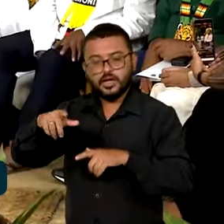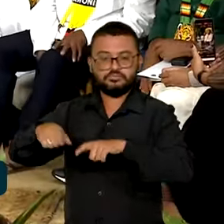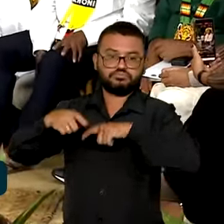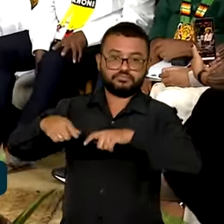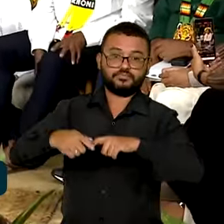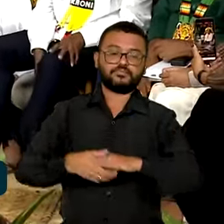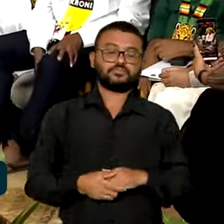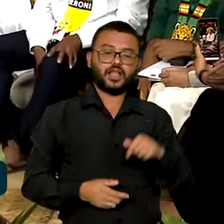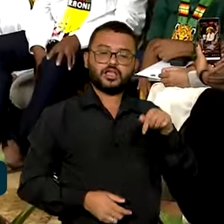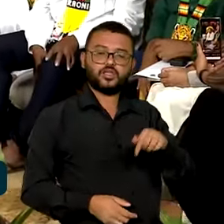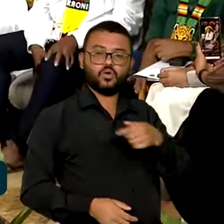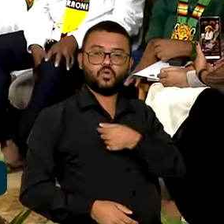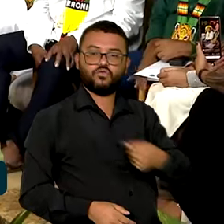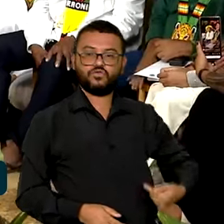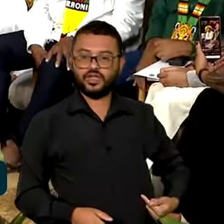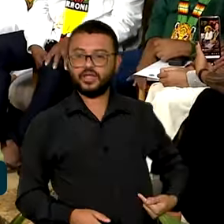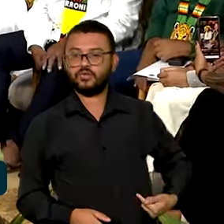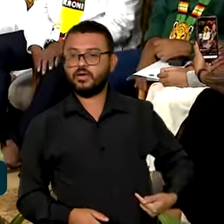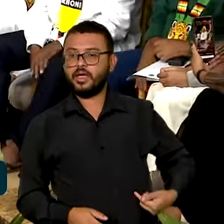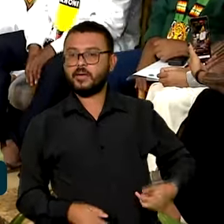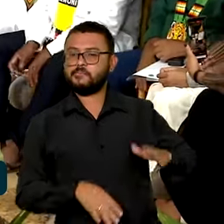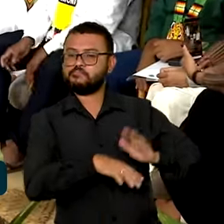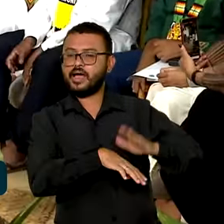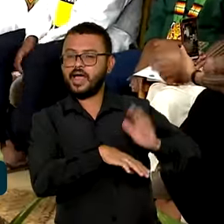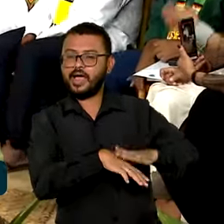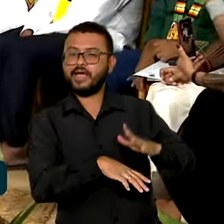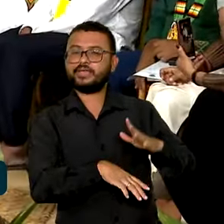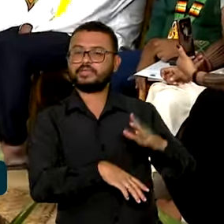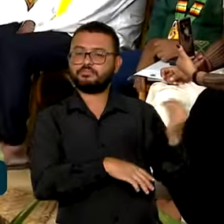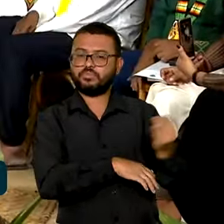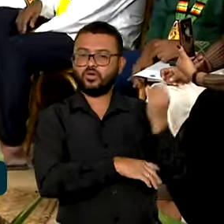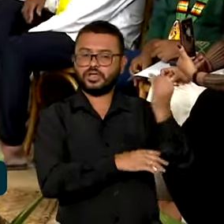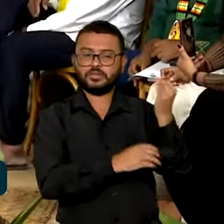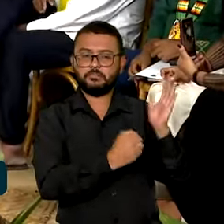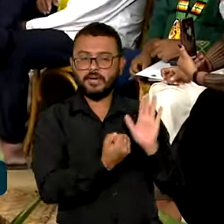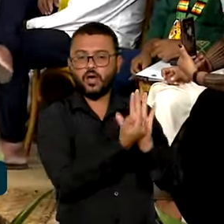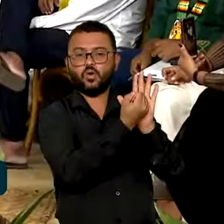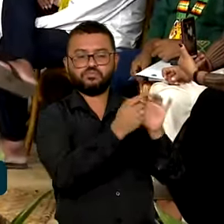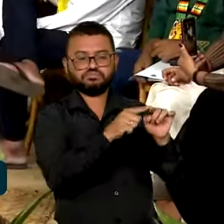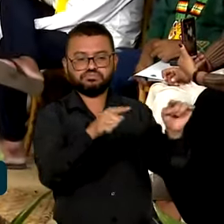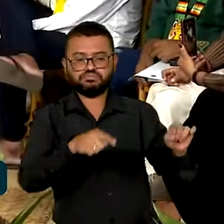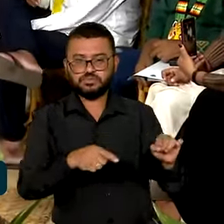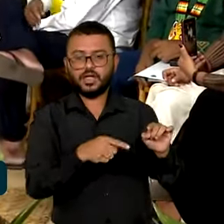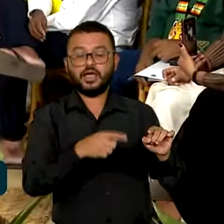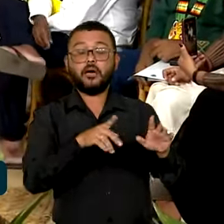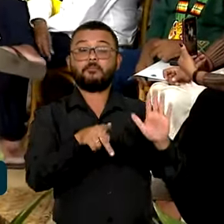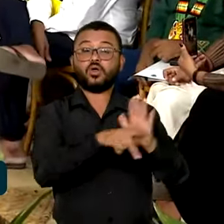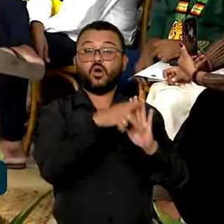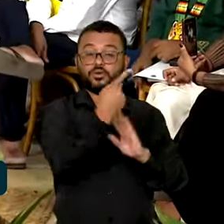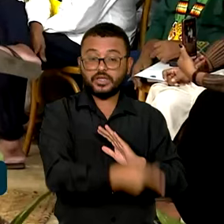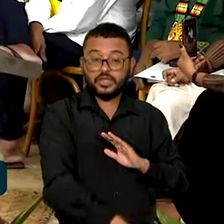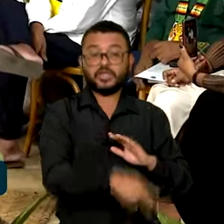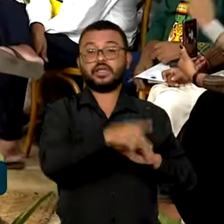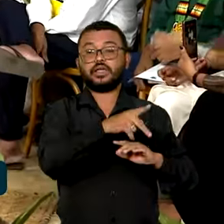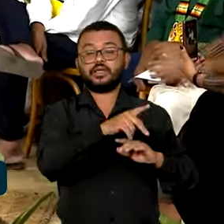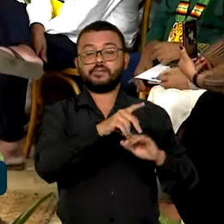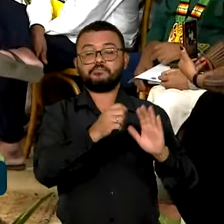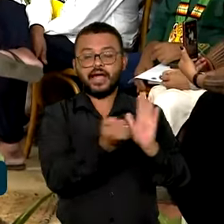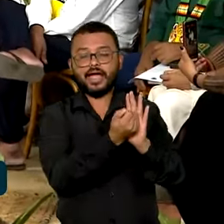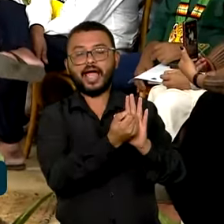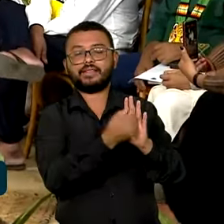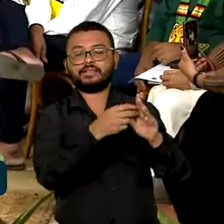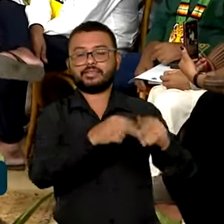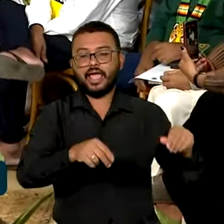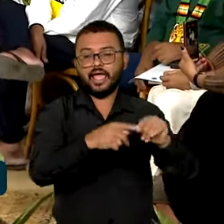nosso governo já é o governo que mais remarcou terra indígena e é o governo que vai continuar remarcando